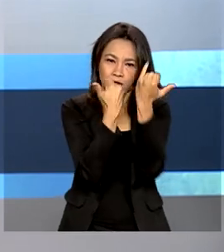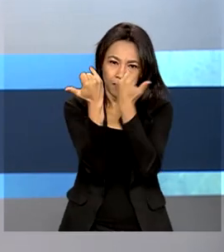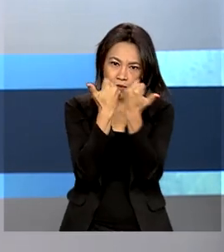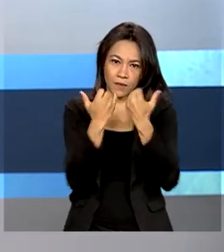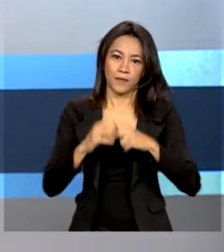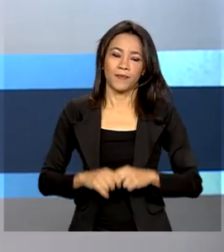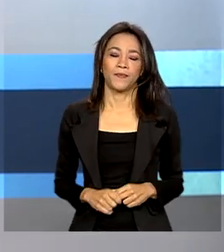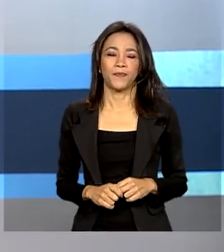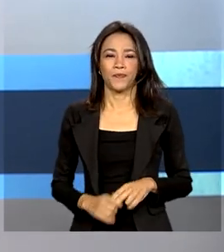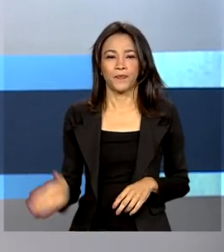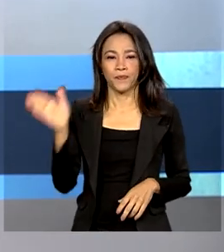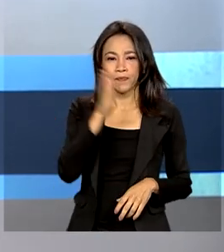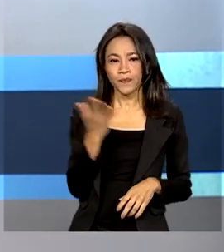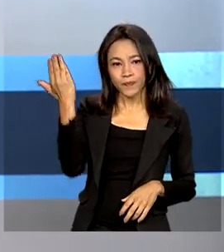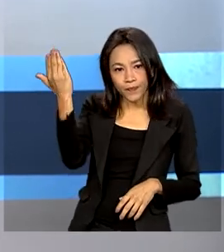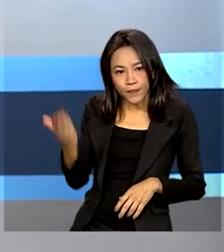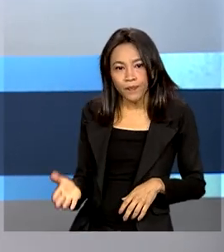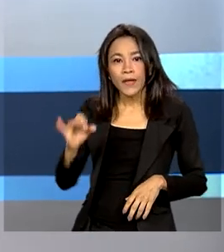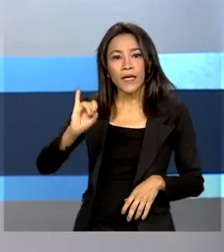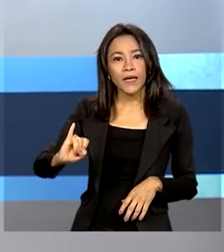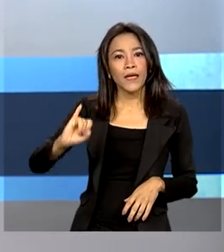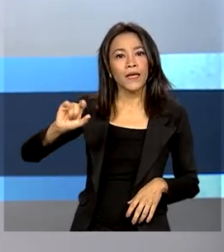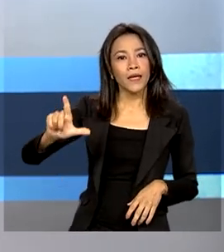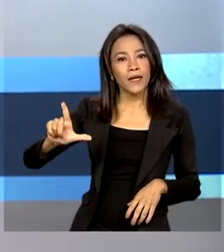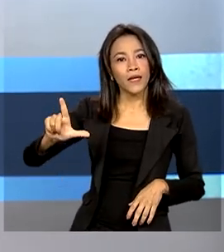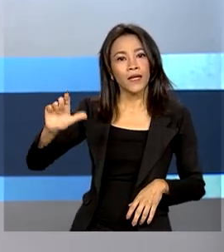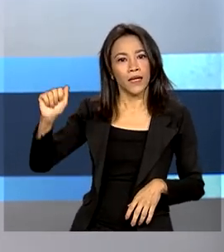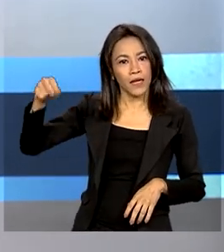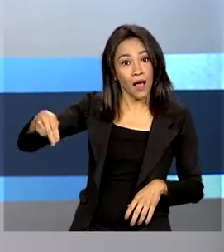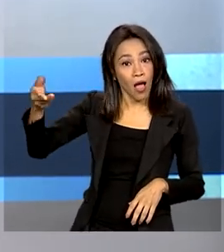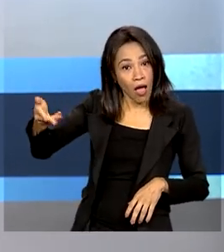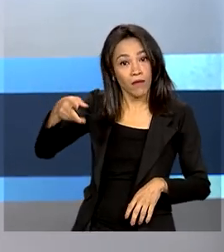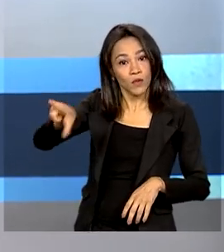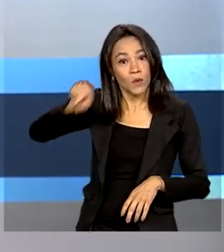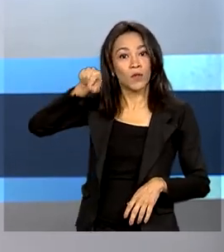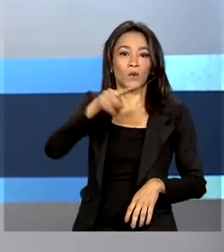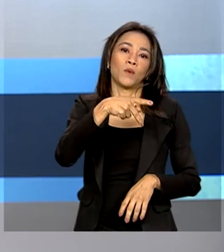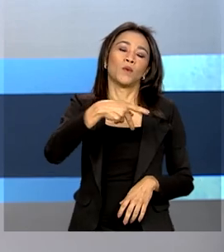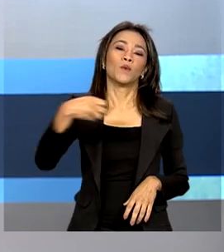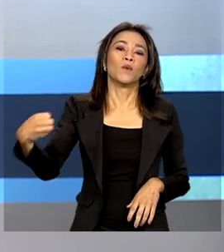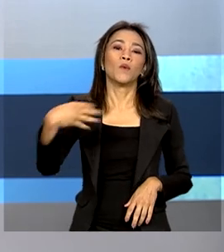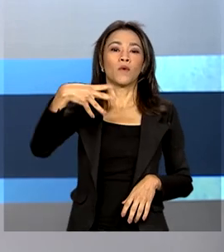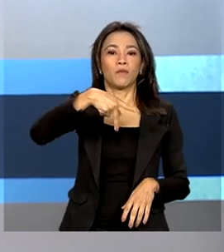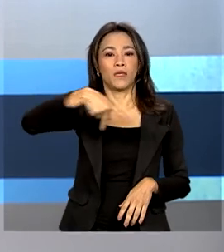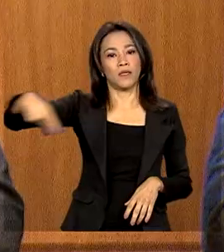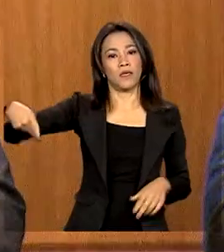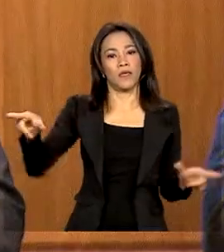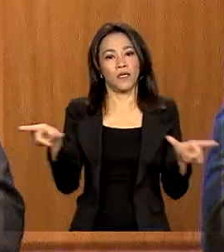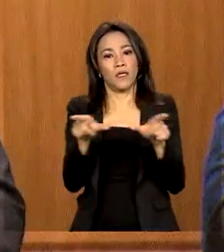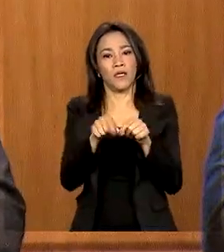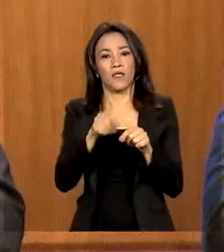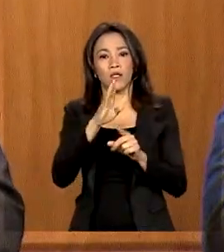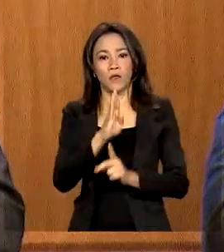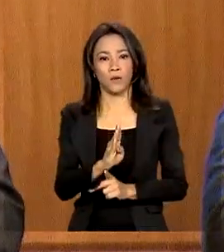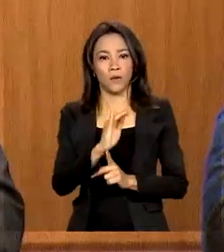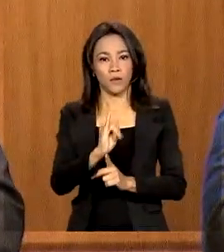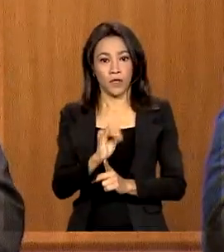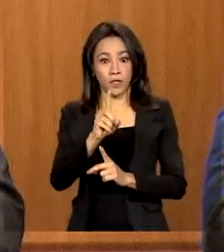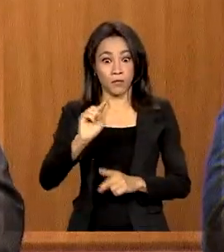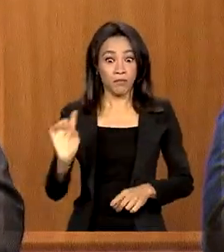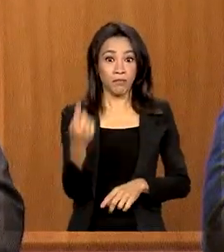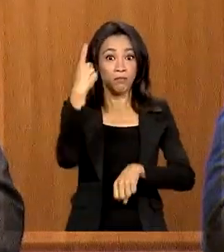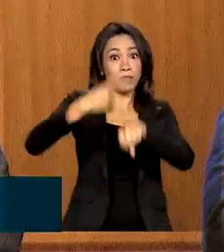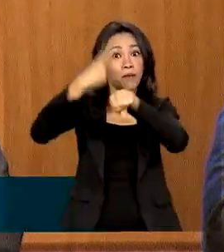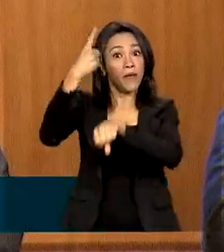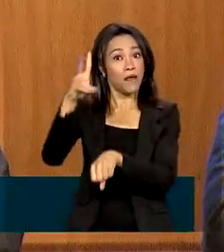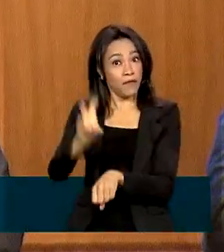Elon Goldfai foi eleito nesse domingo o novo presidente do BID. É a primeira vez que um brasileiro vai comandar o